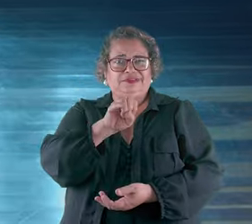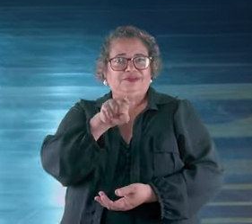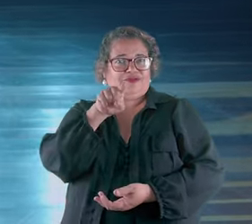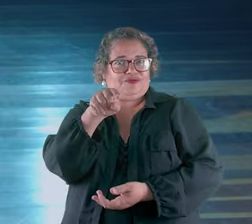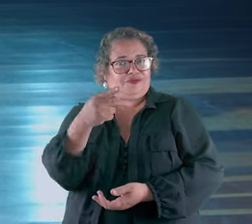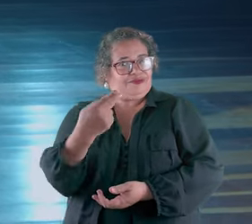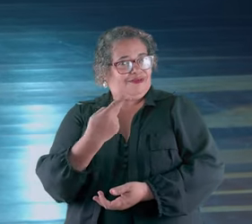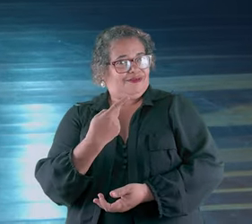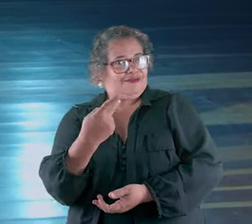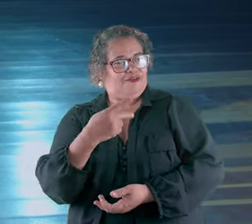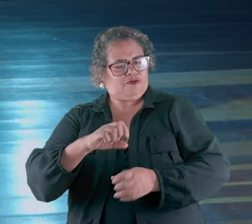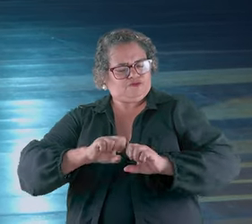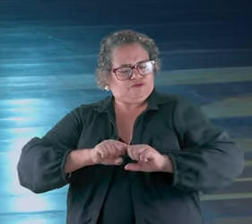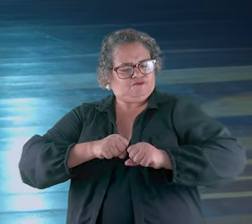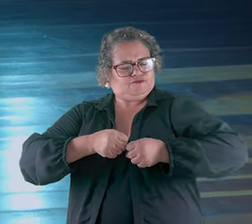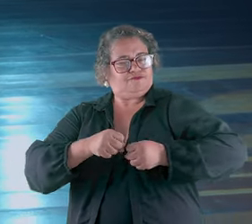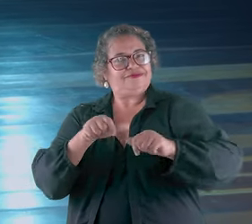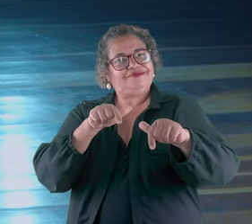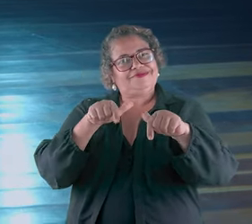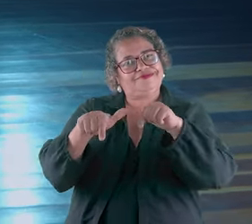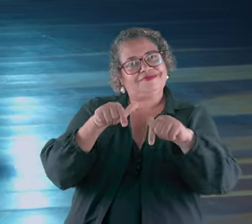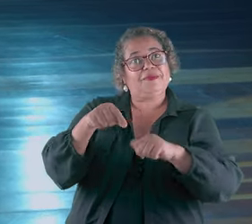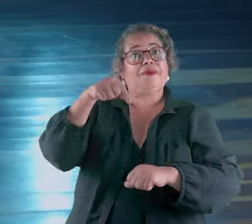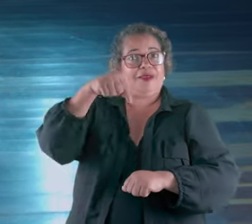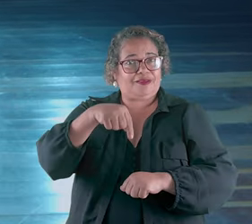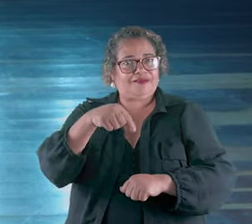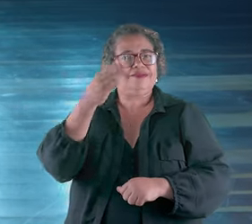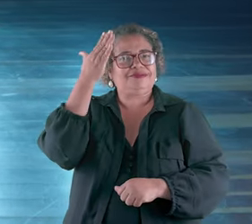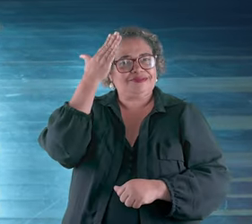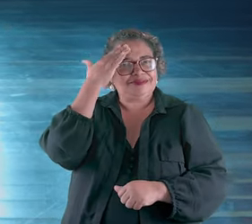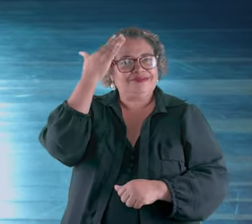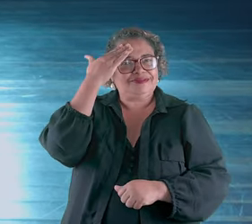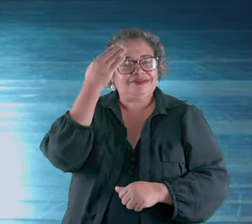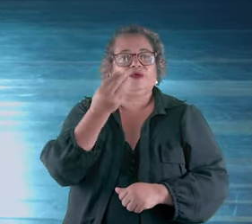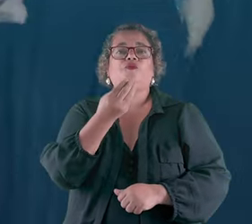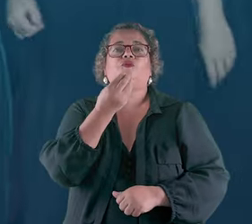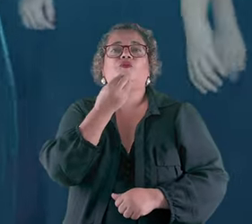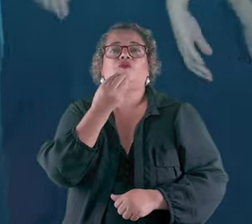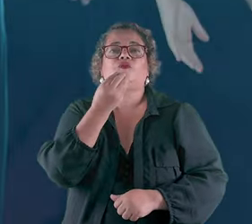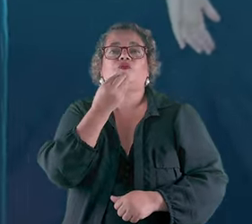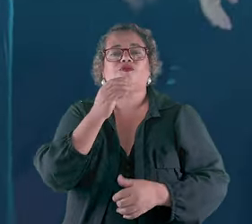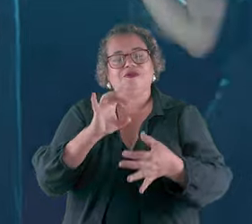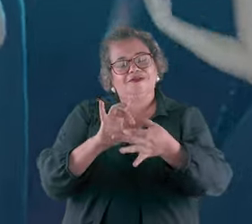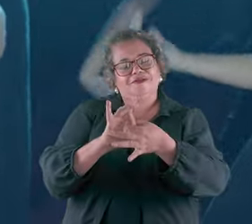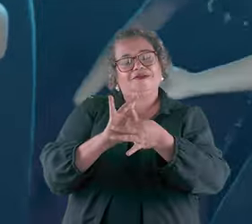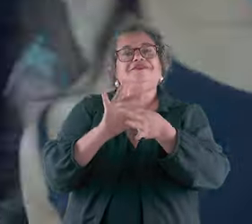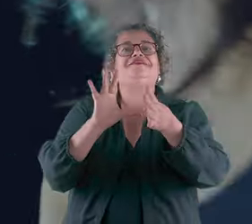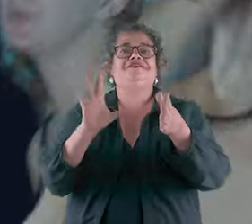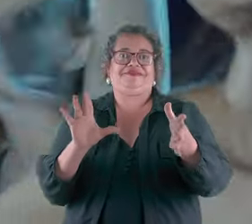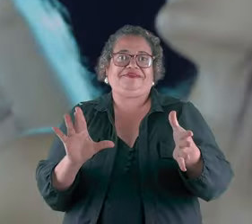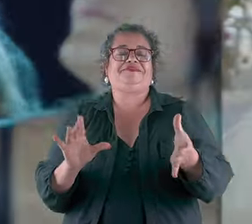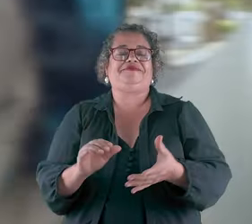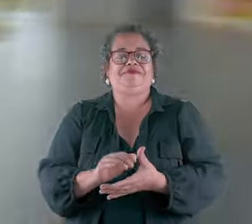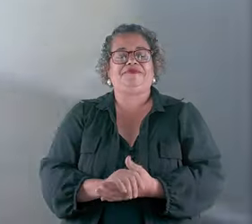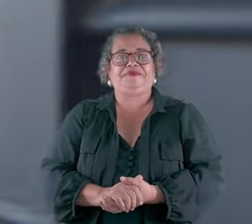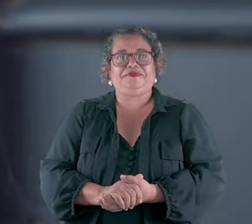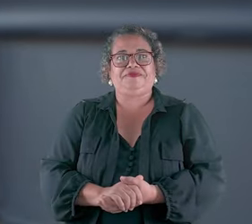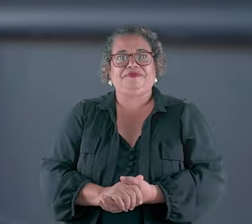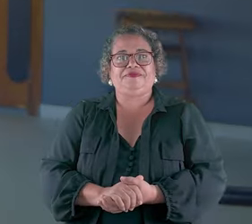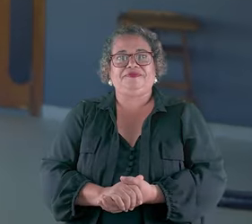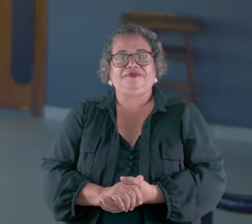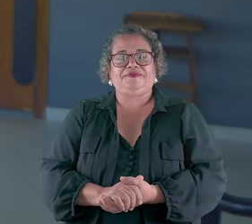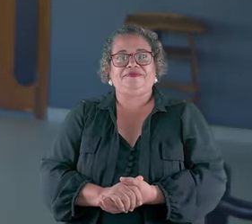Se você é como eu, que rala muito em Uberlândia, sabe que aqui é a cidade das oportunidades.